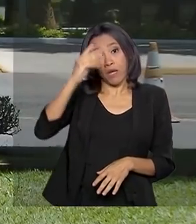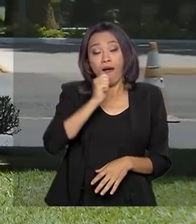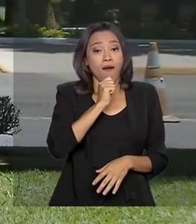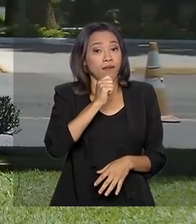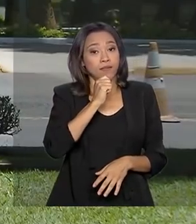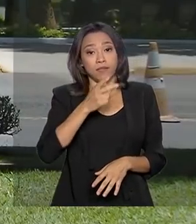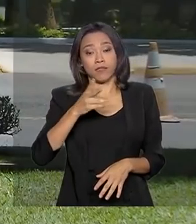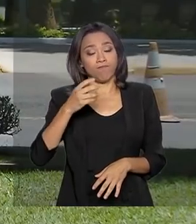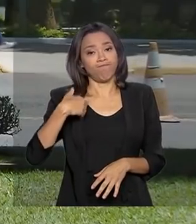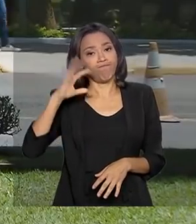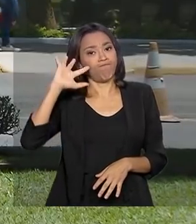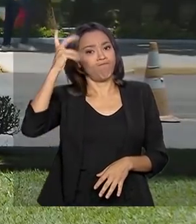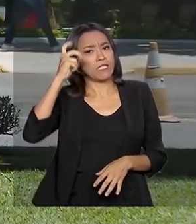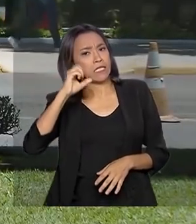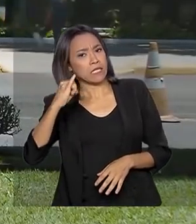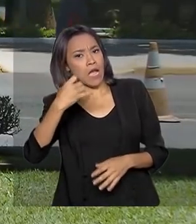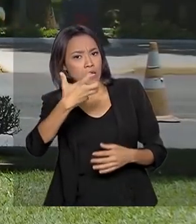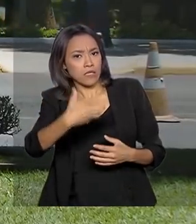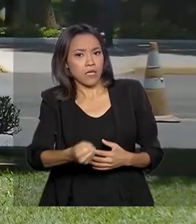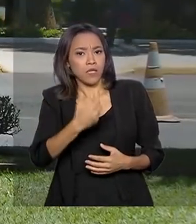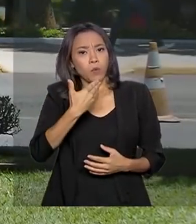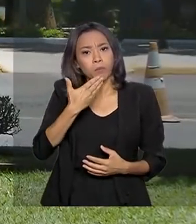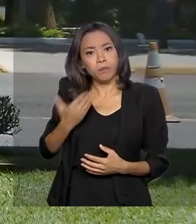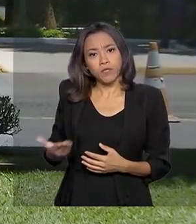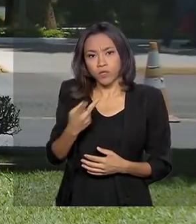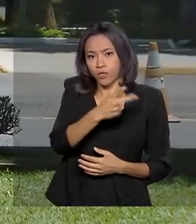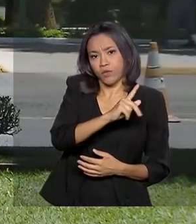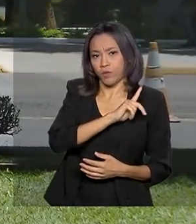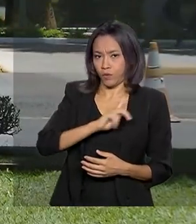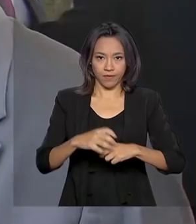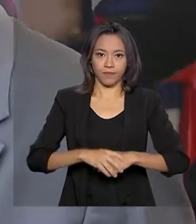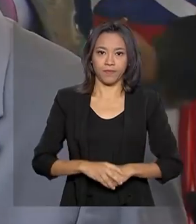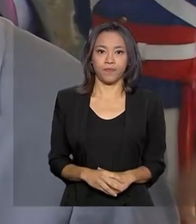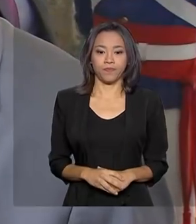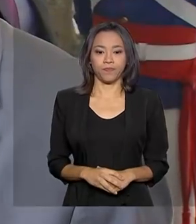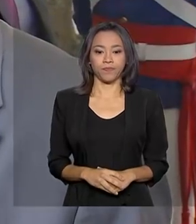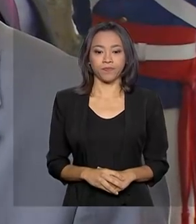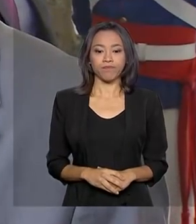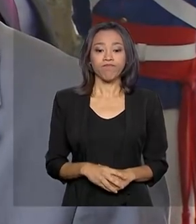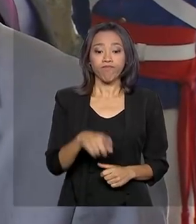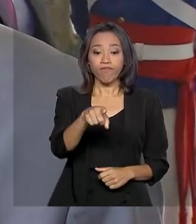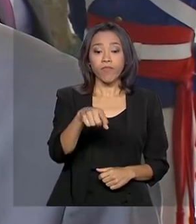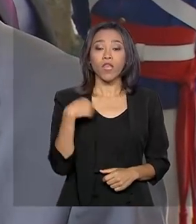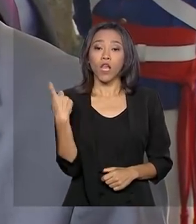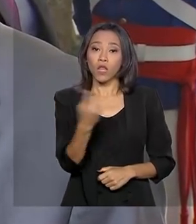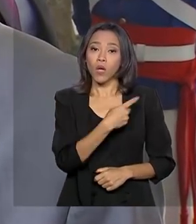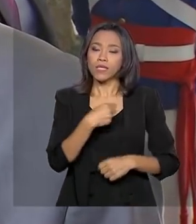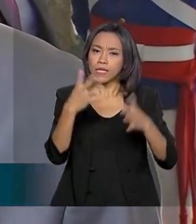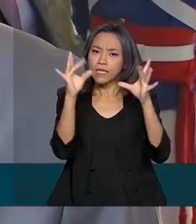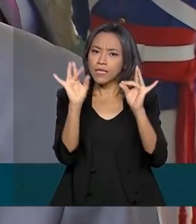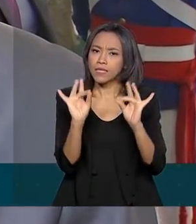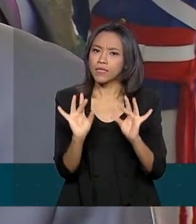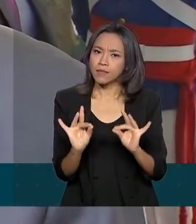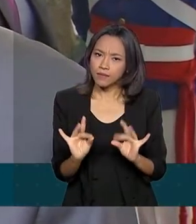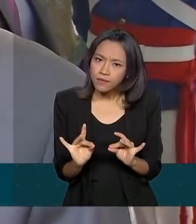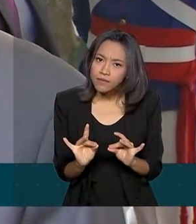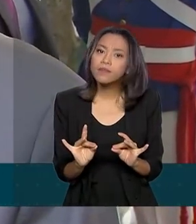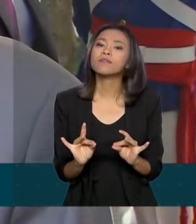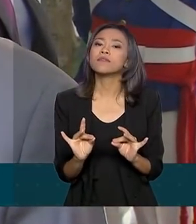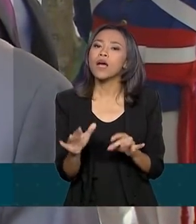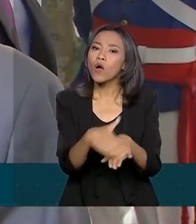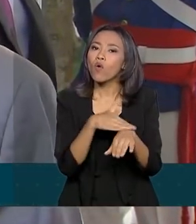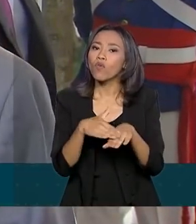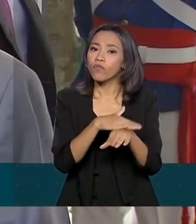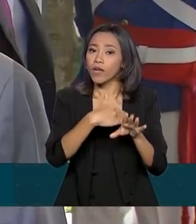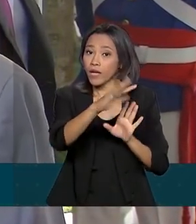uma decisão sobre se vai acatar ou não o pedido feito pelo governador do Ceará. Nós detalhamos o nós vimos, a conversa com o